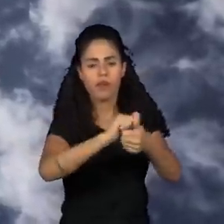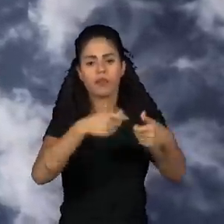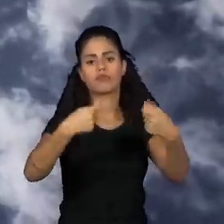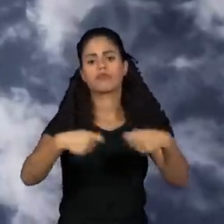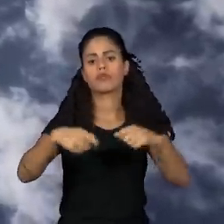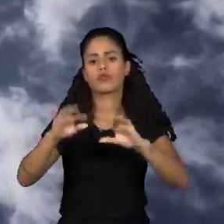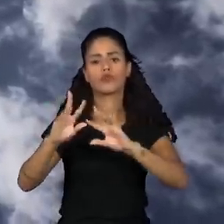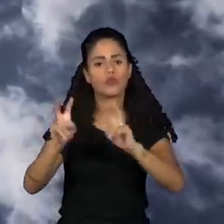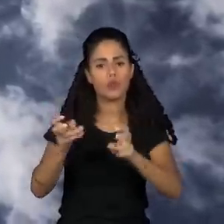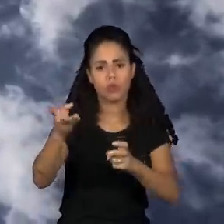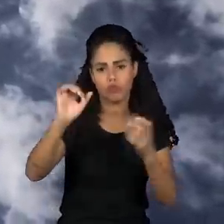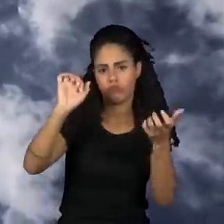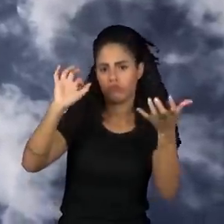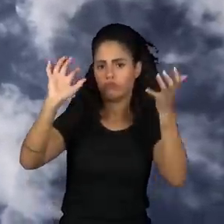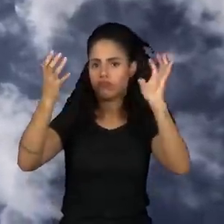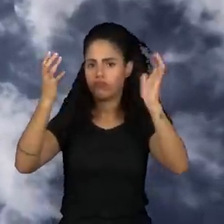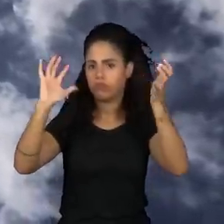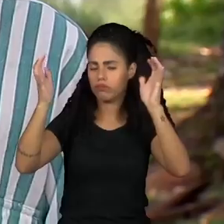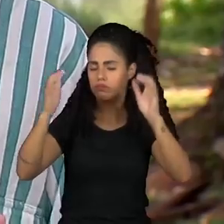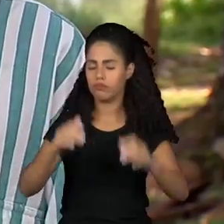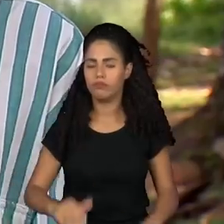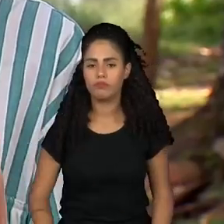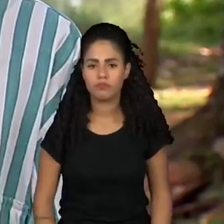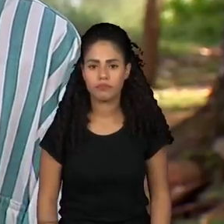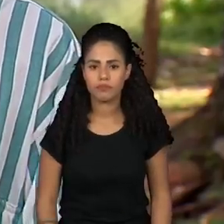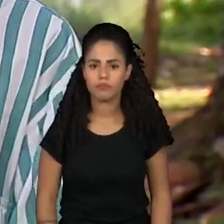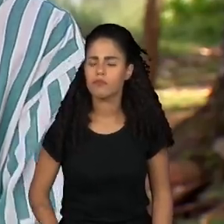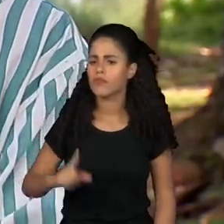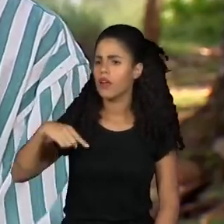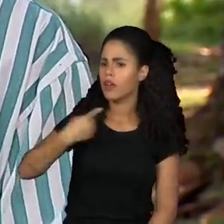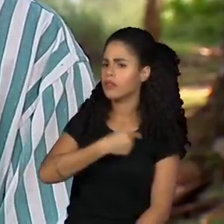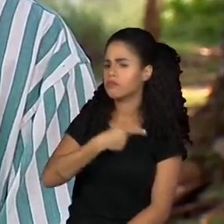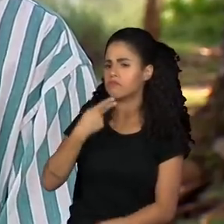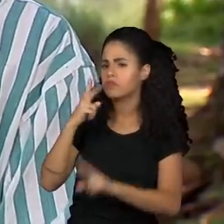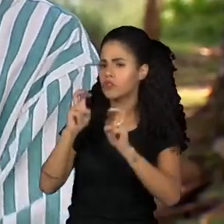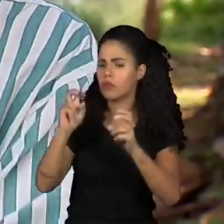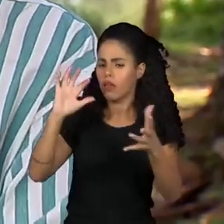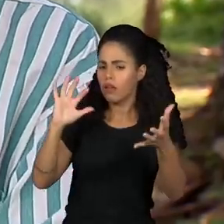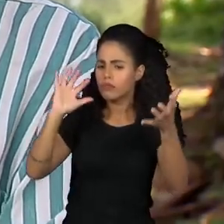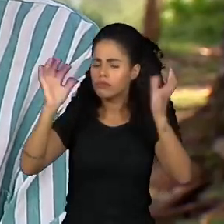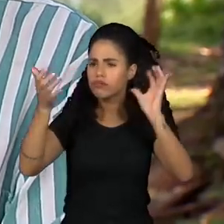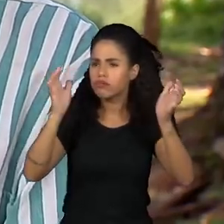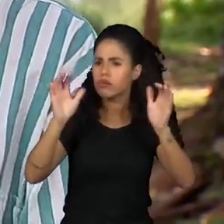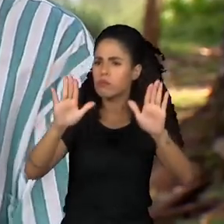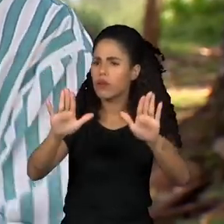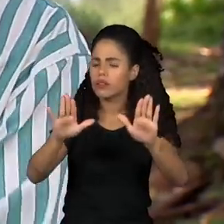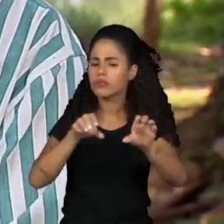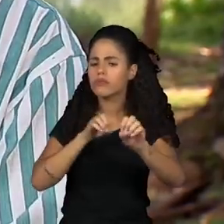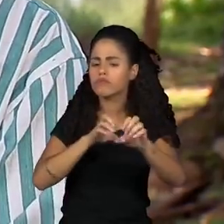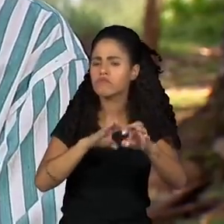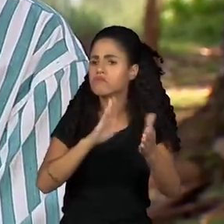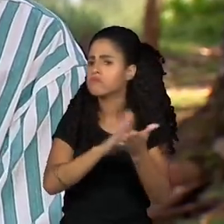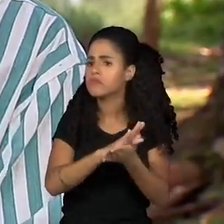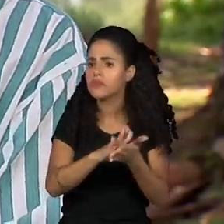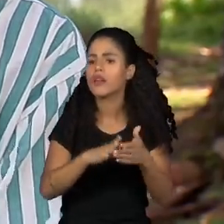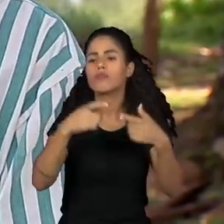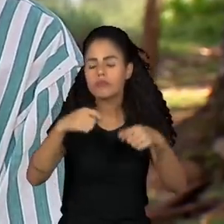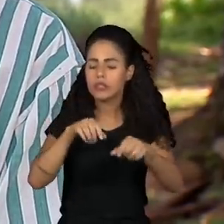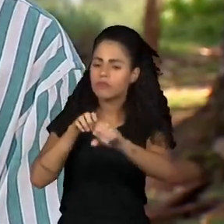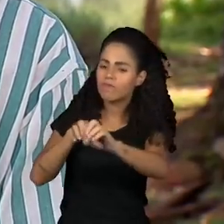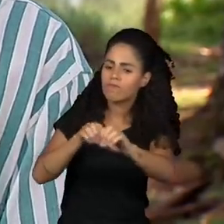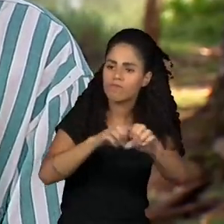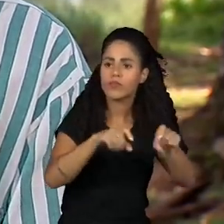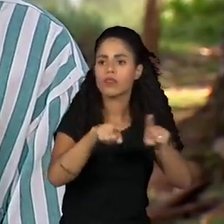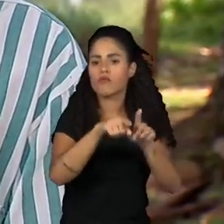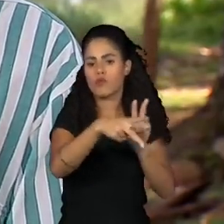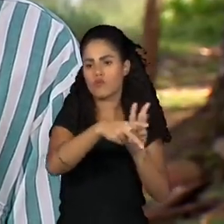efeitos delas. A gente não pode falar sobre mudança climática sem levar em consideração a cosmovisão dos povos